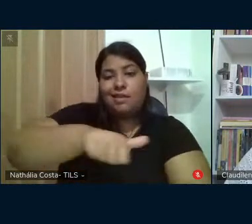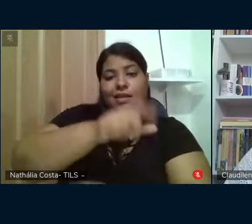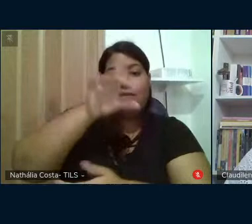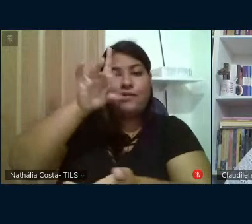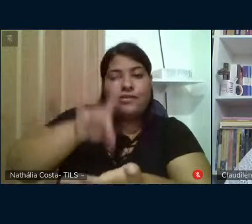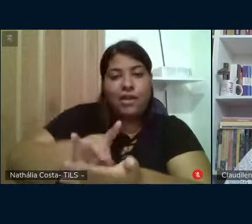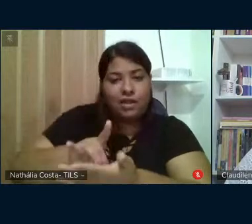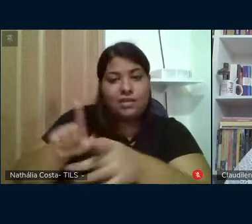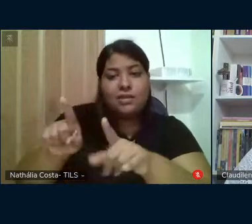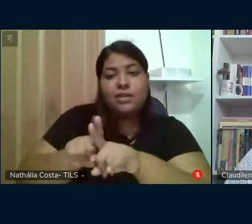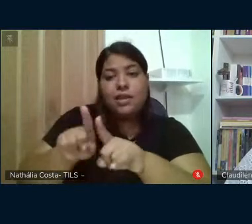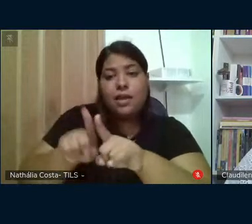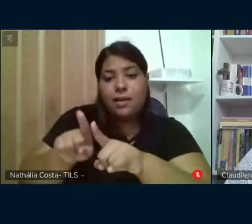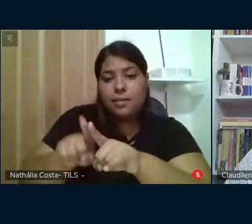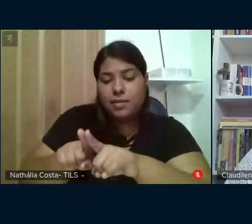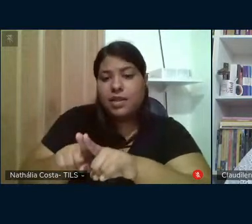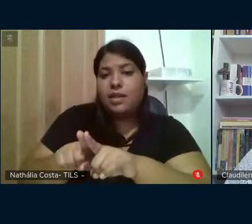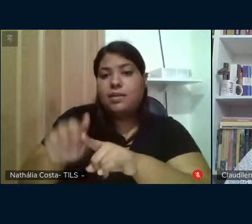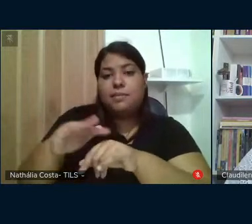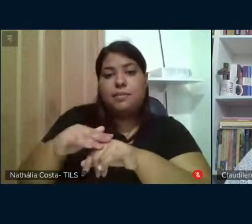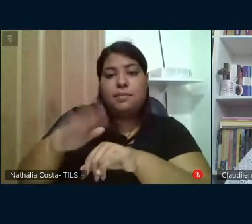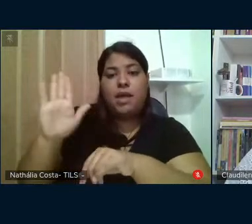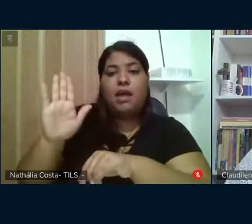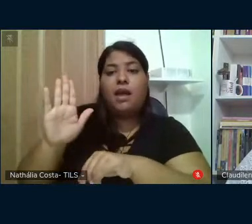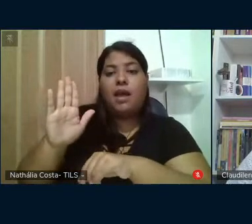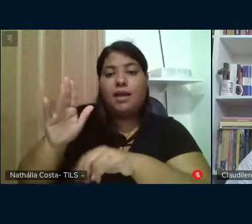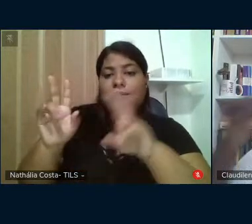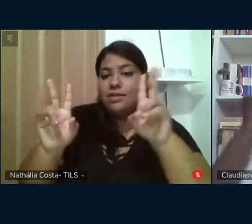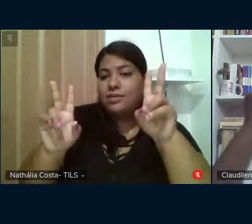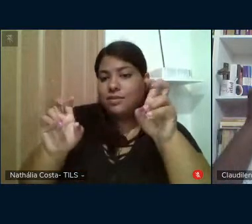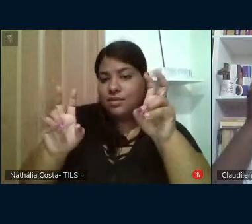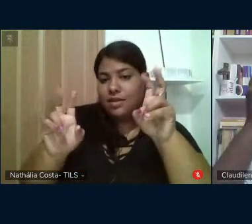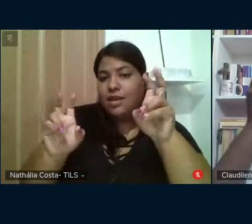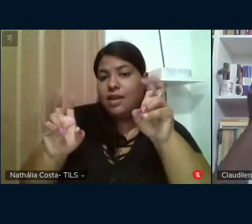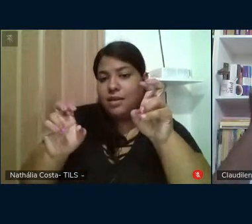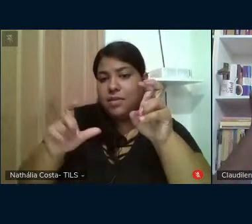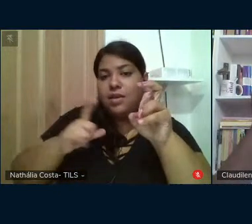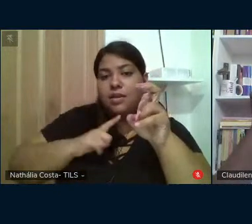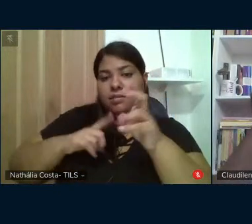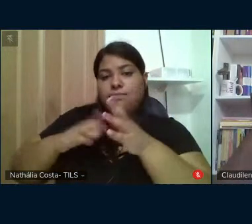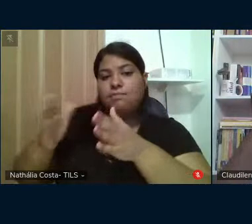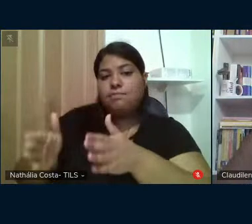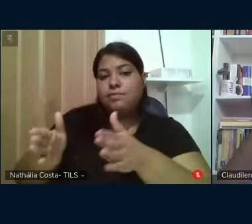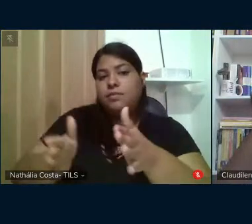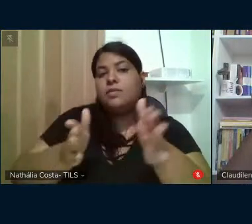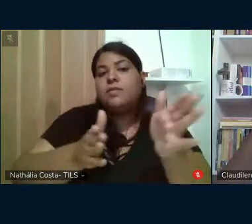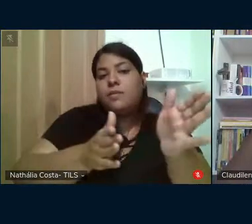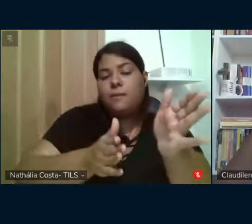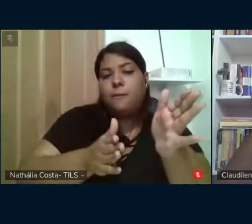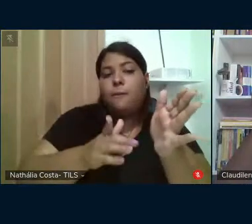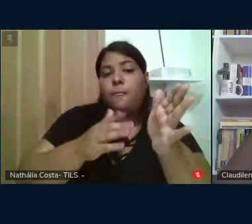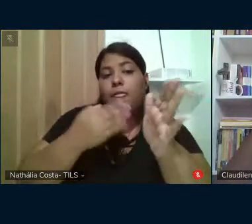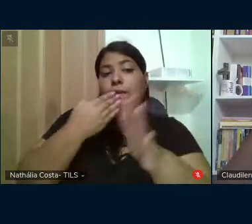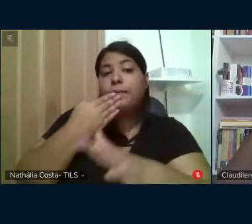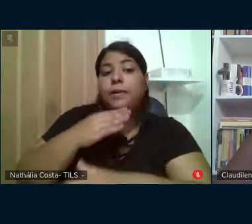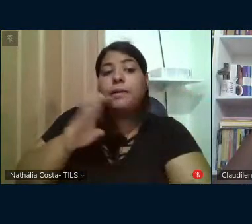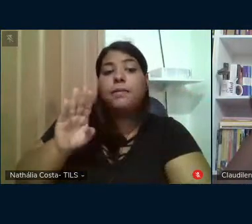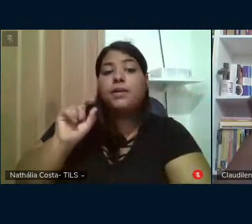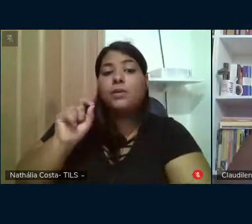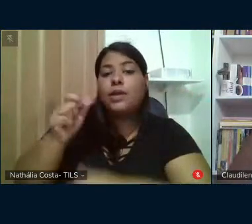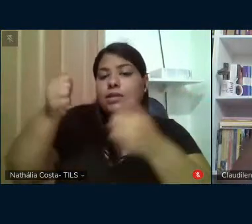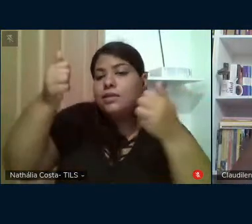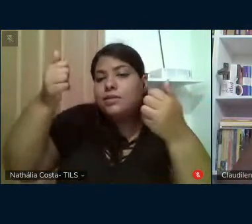indo além da superficialidade com que os temas são tratados na sequência das manchetes que prometem explicar tudo